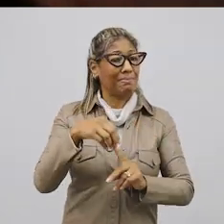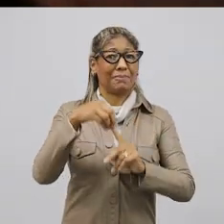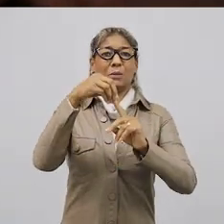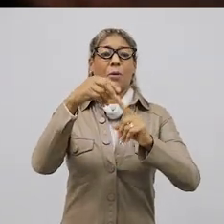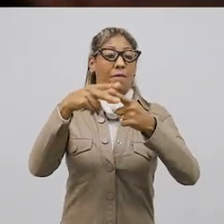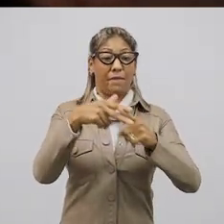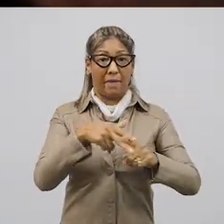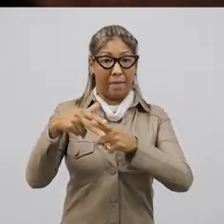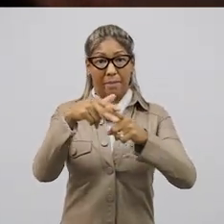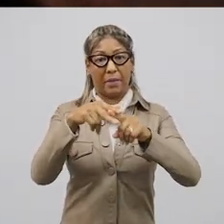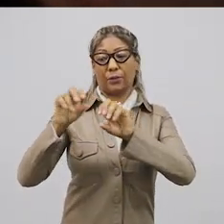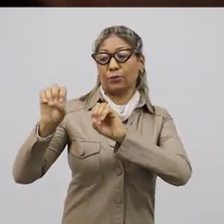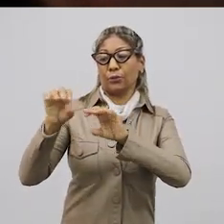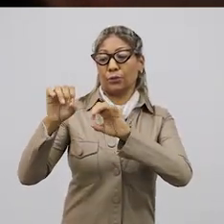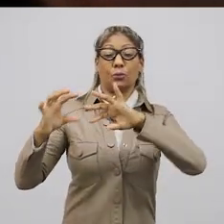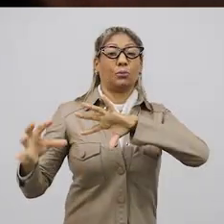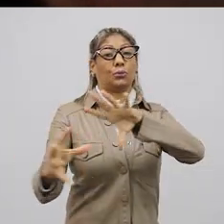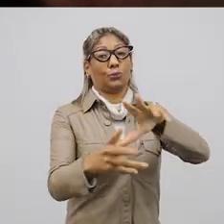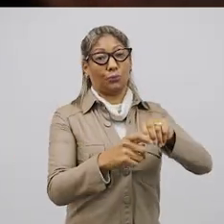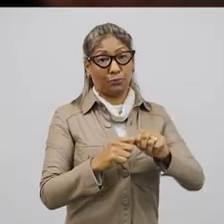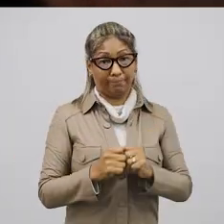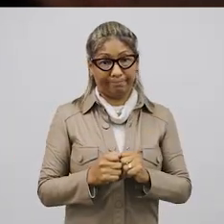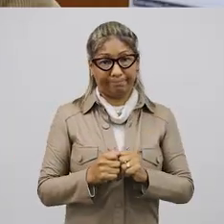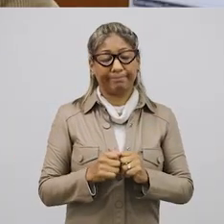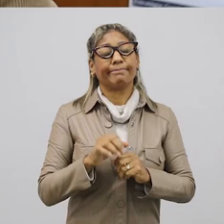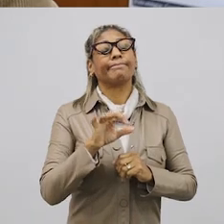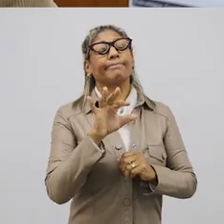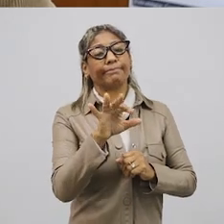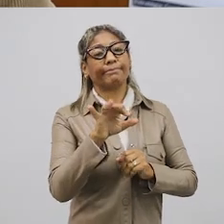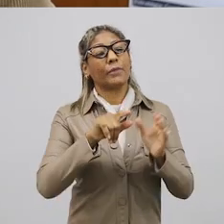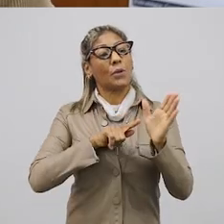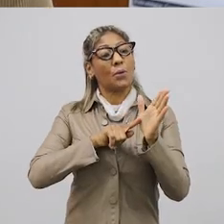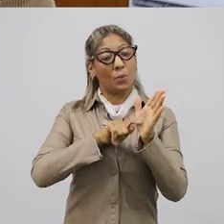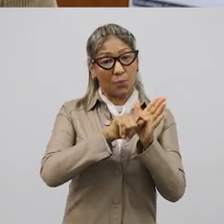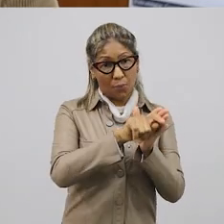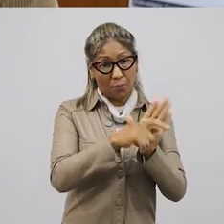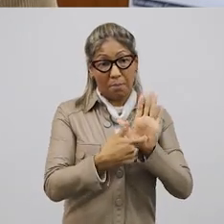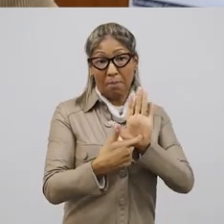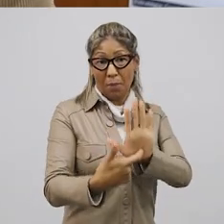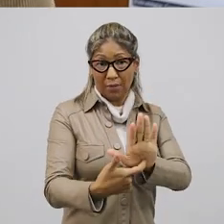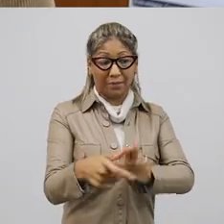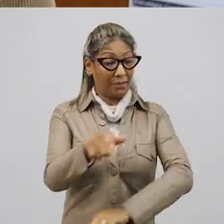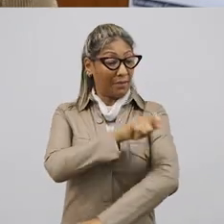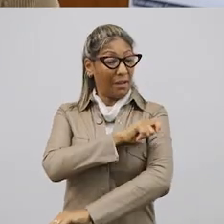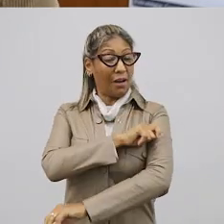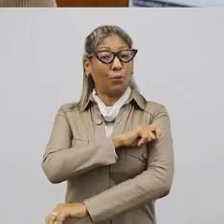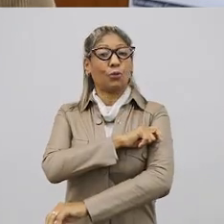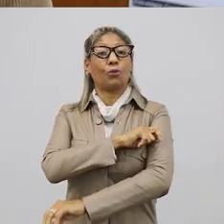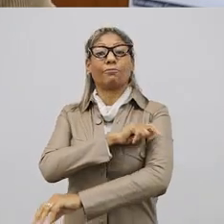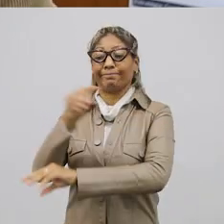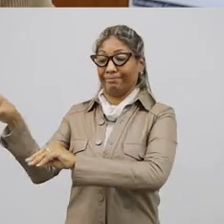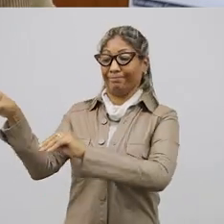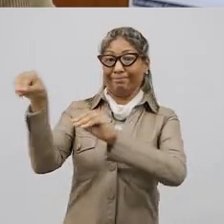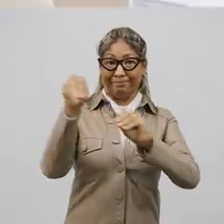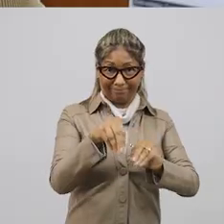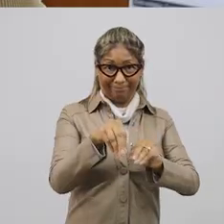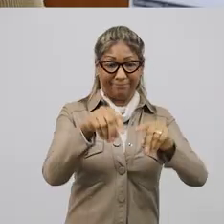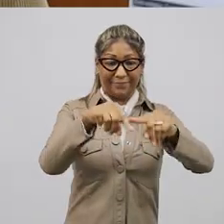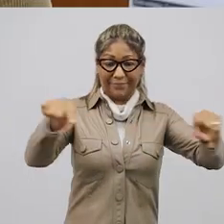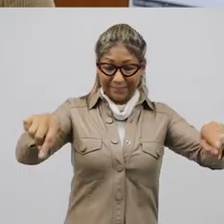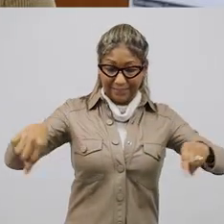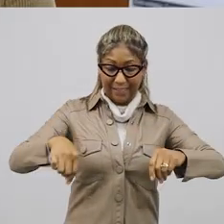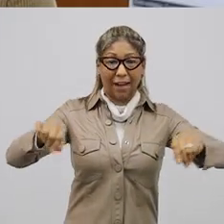uma das principais ferramentas educacionais do mundo. Ele traz o aluno para o século XXI.